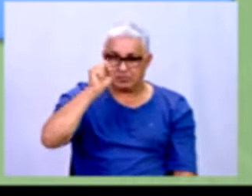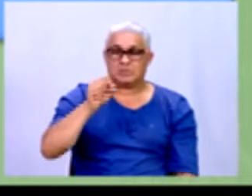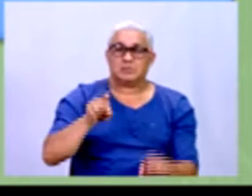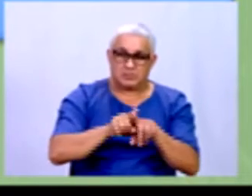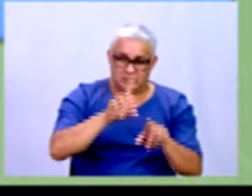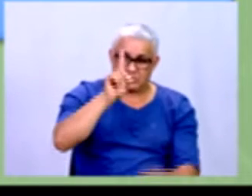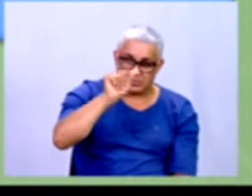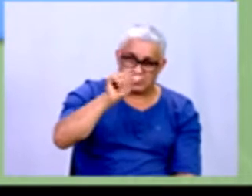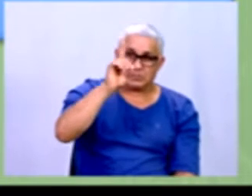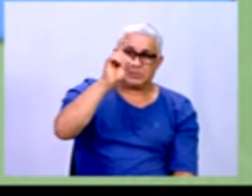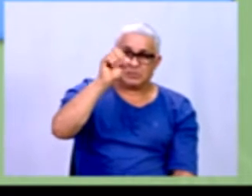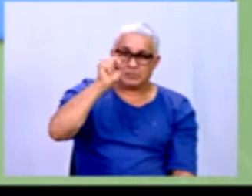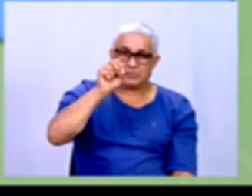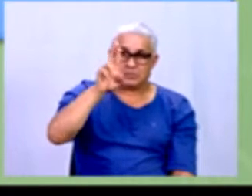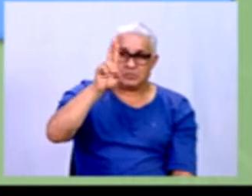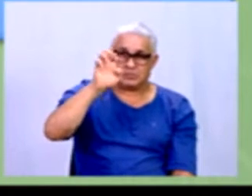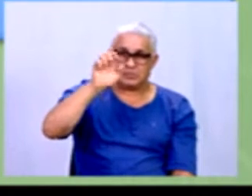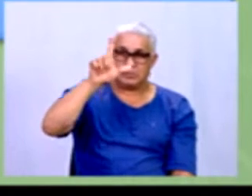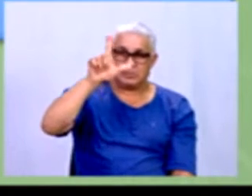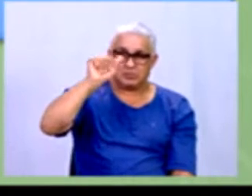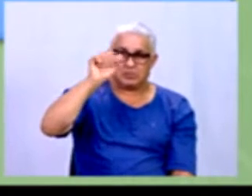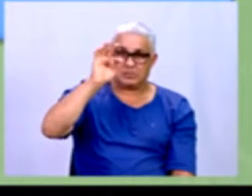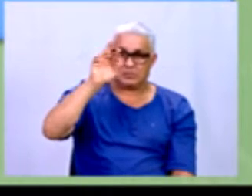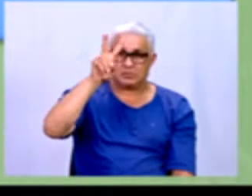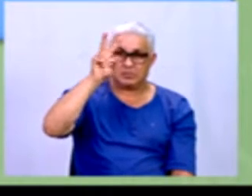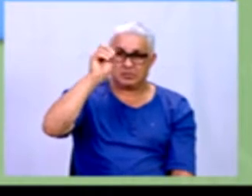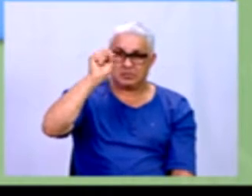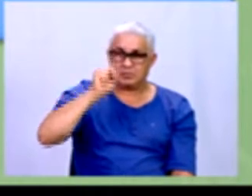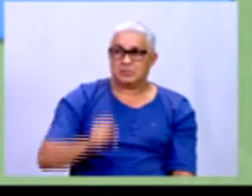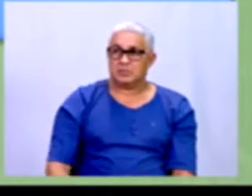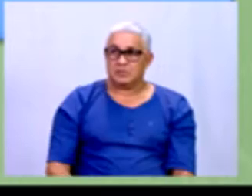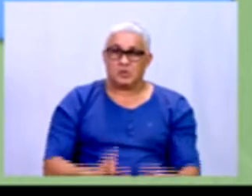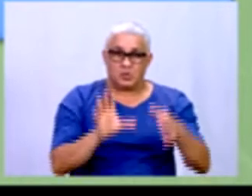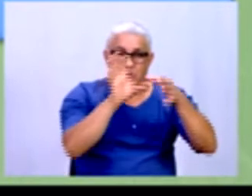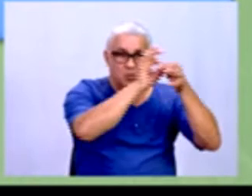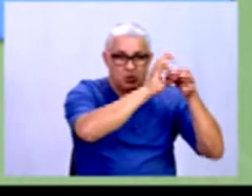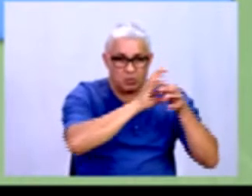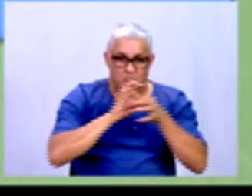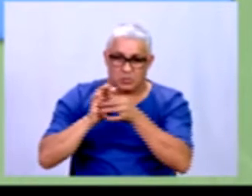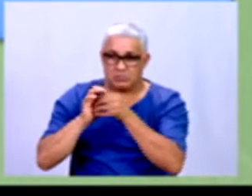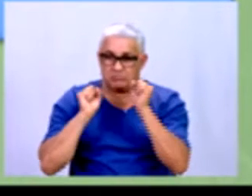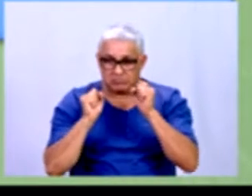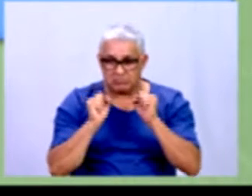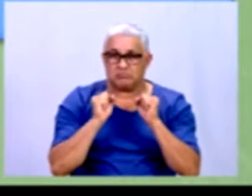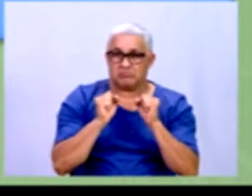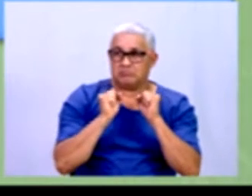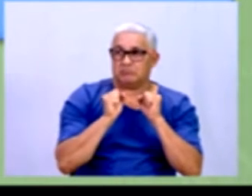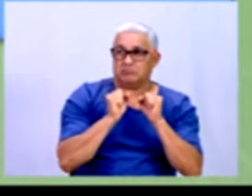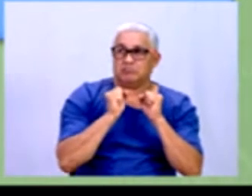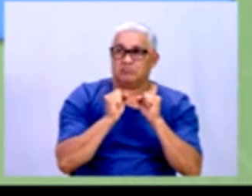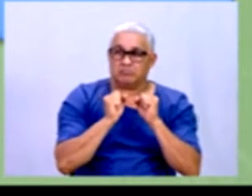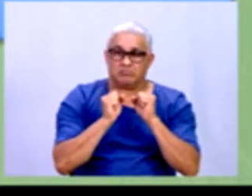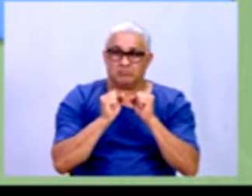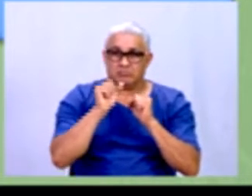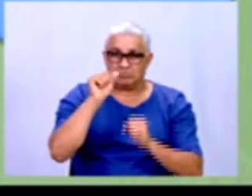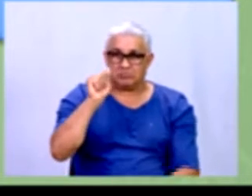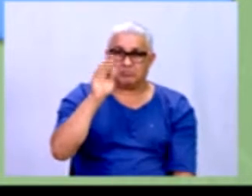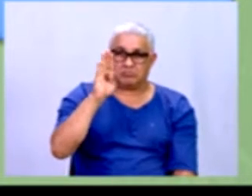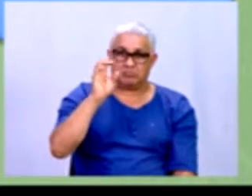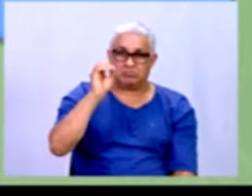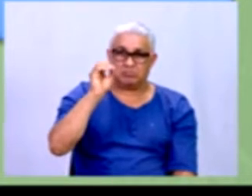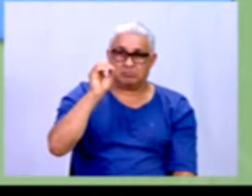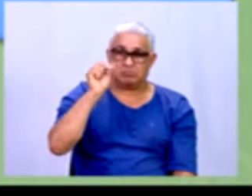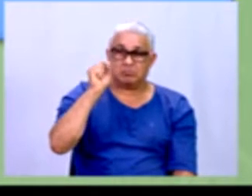conjunto de dados pode ser classificado como absoluto ou relativo. Dados absolutos